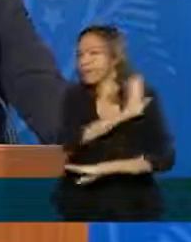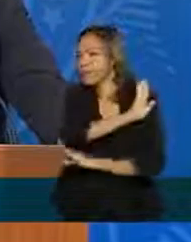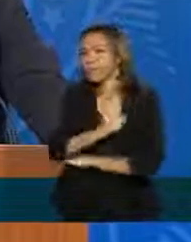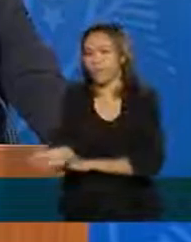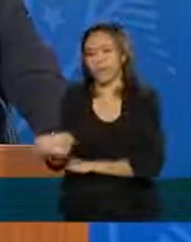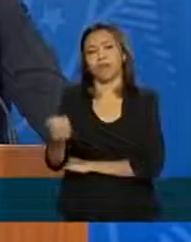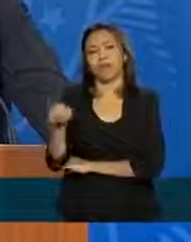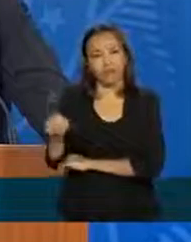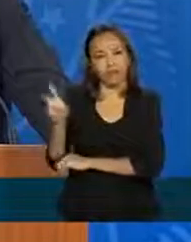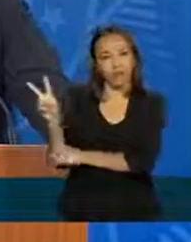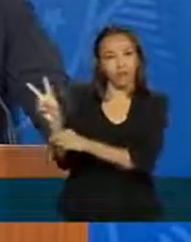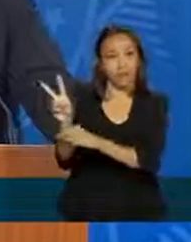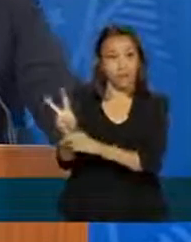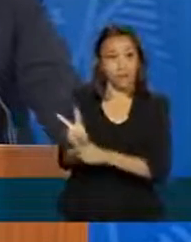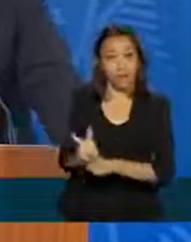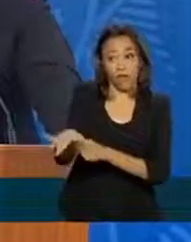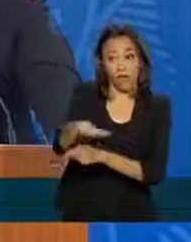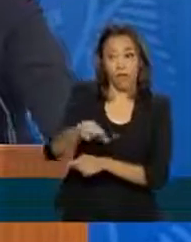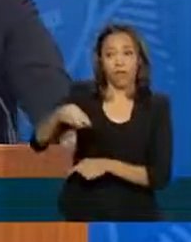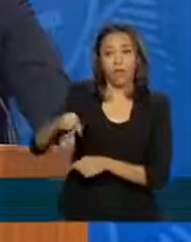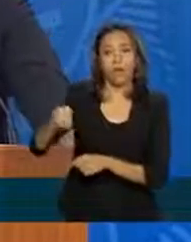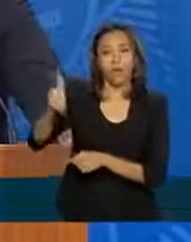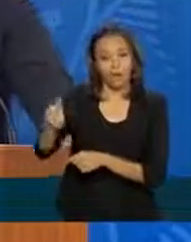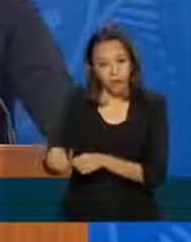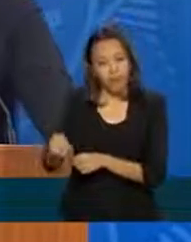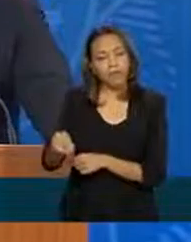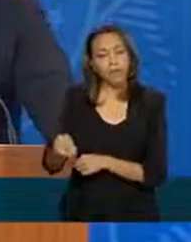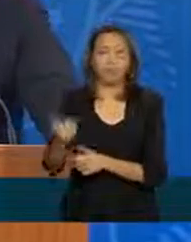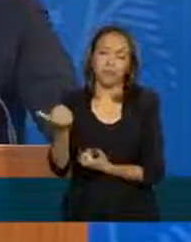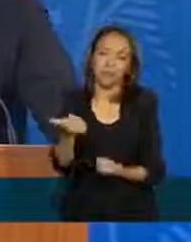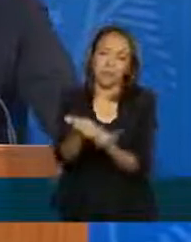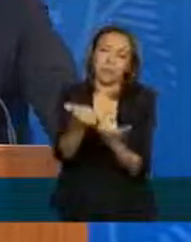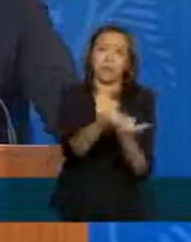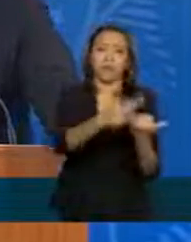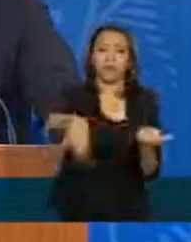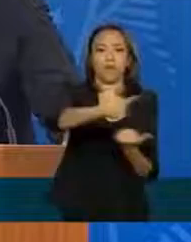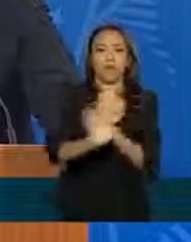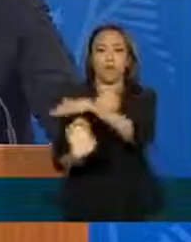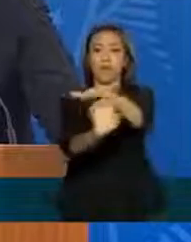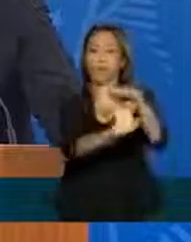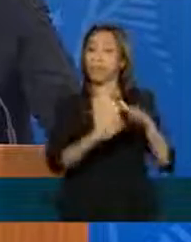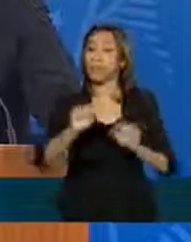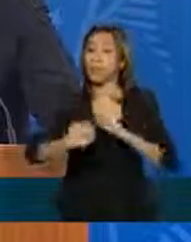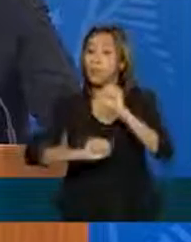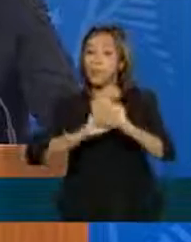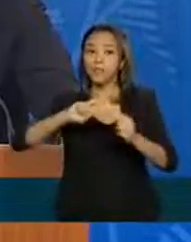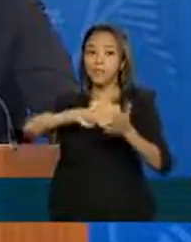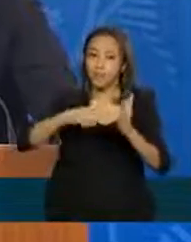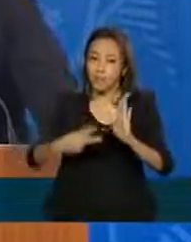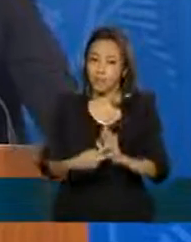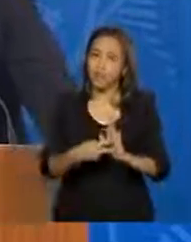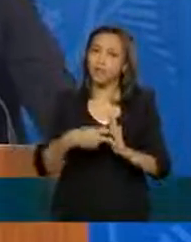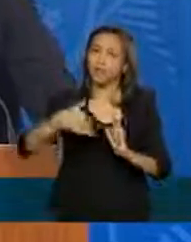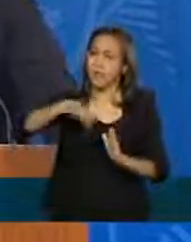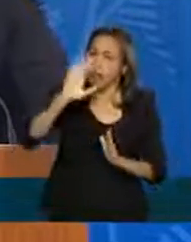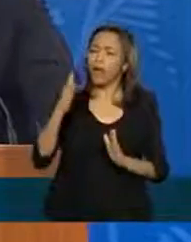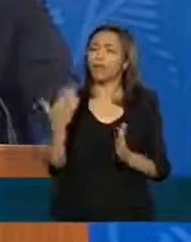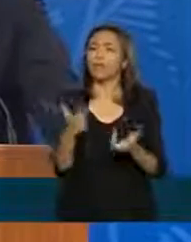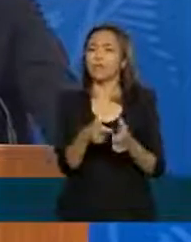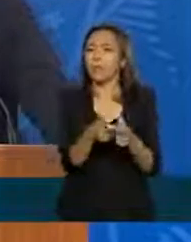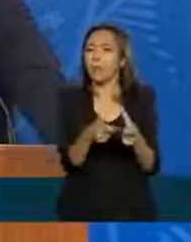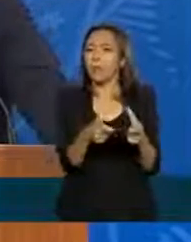e médias empresas, então, iam ser melhor atendidas. Isso significa mais espaço para pequenas e médias empresas,